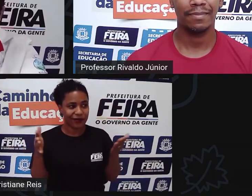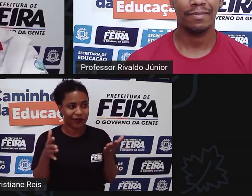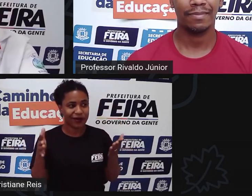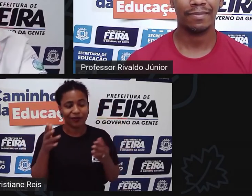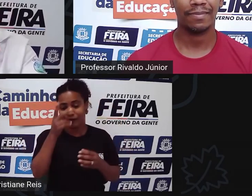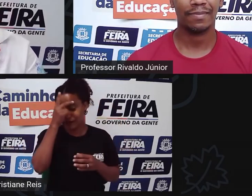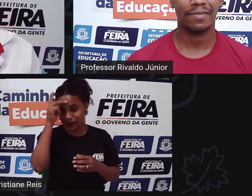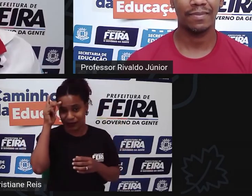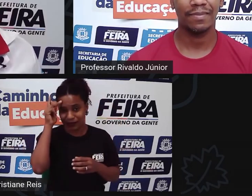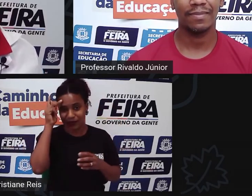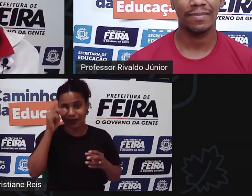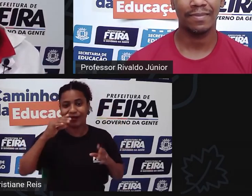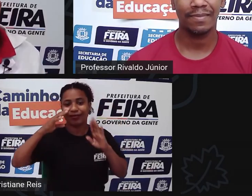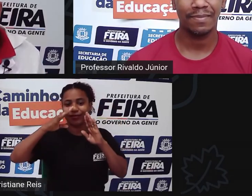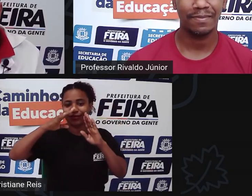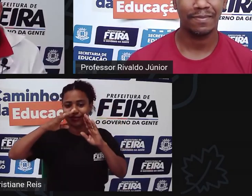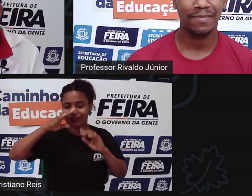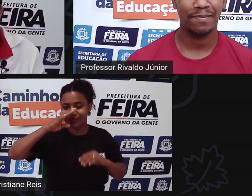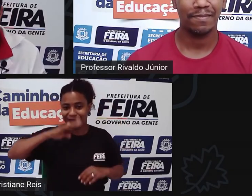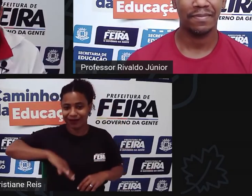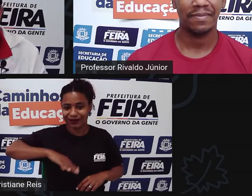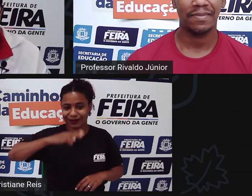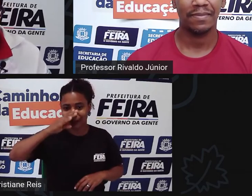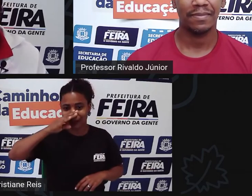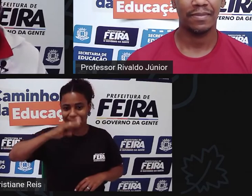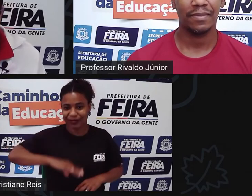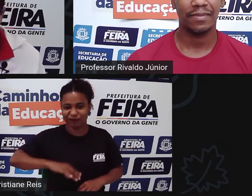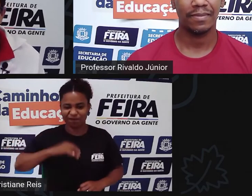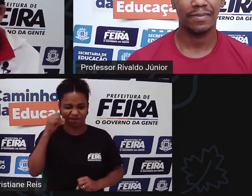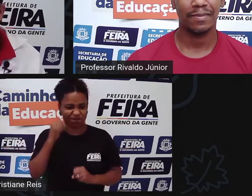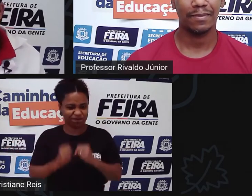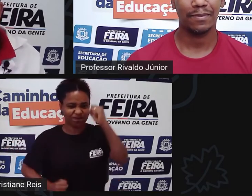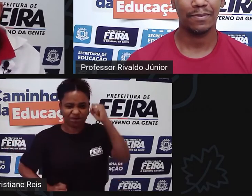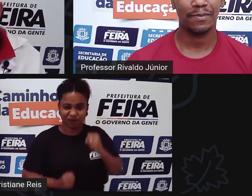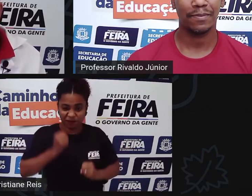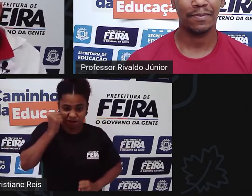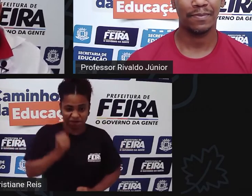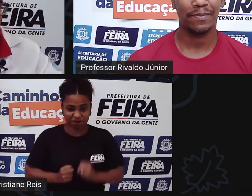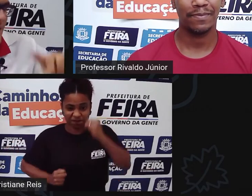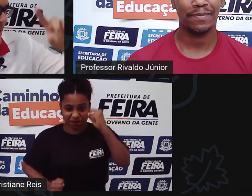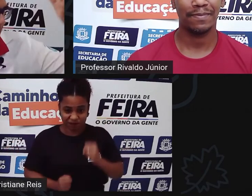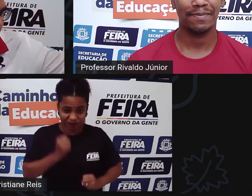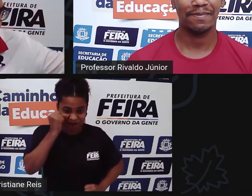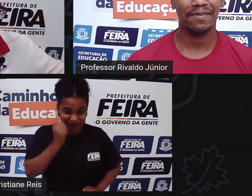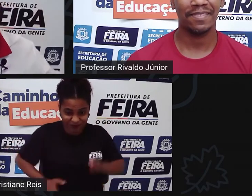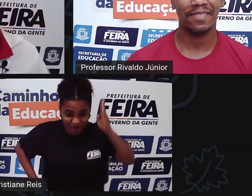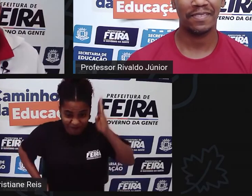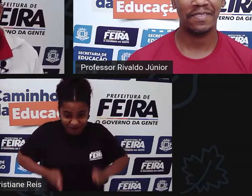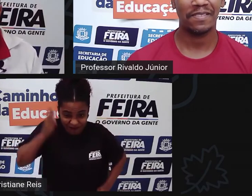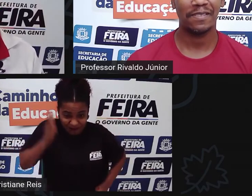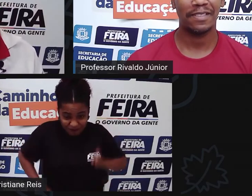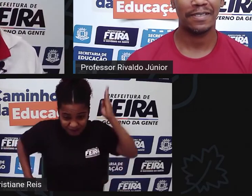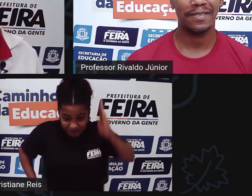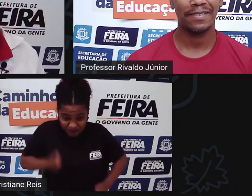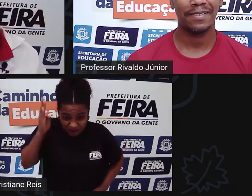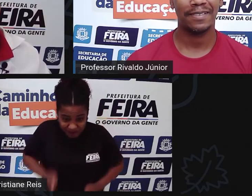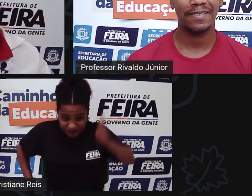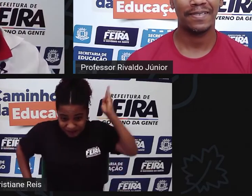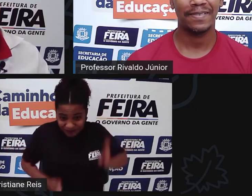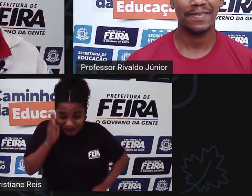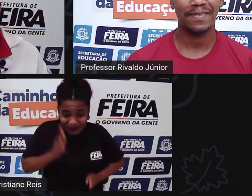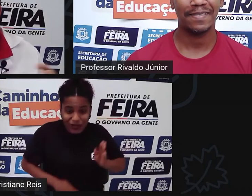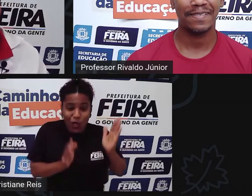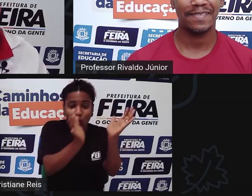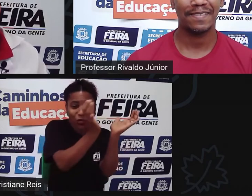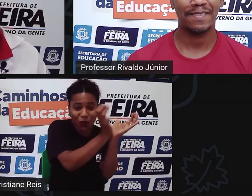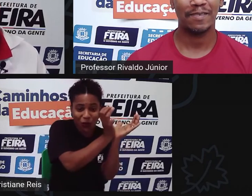de tarde ela chegar lá na rua e correr do tomba ao bairro sim ou então